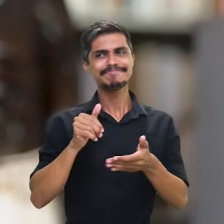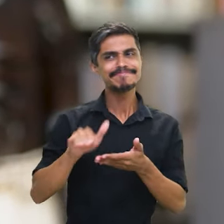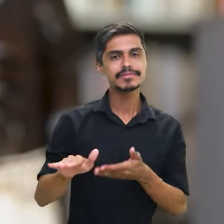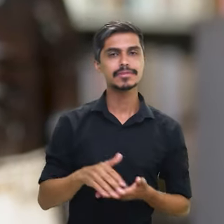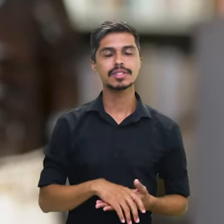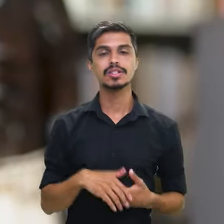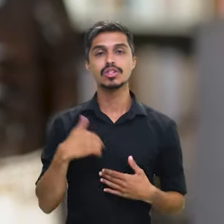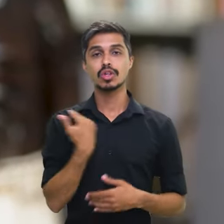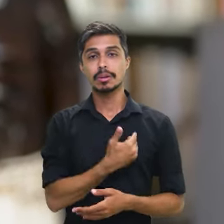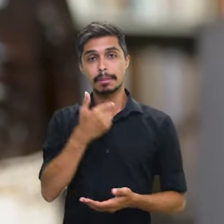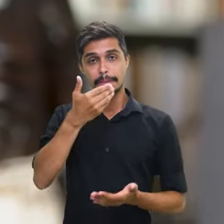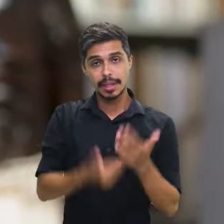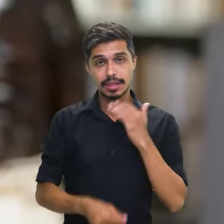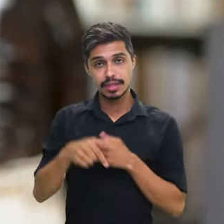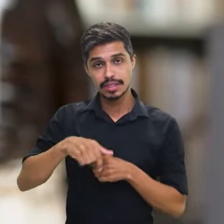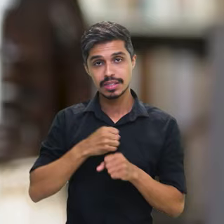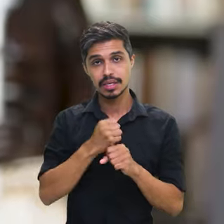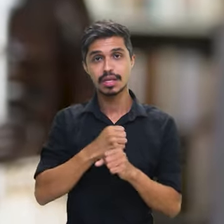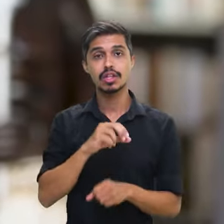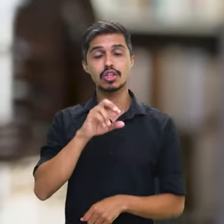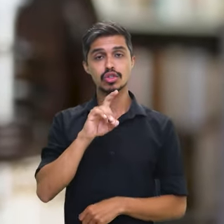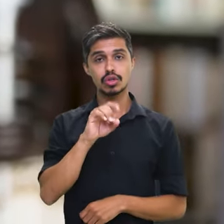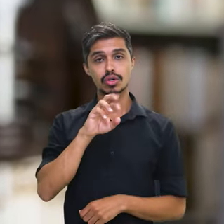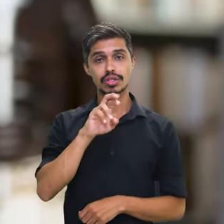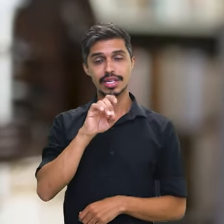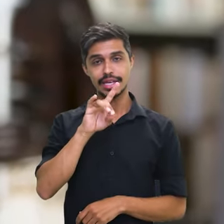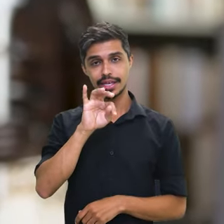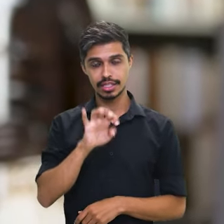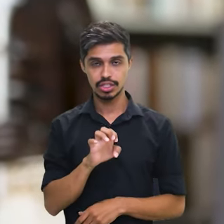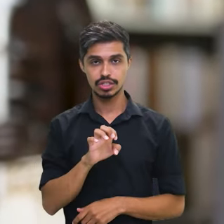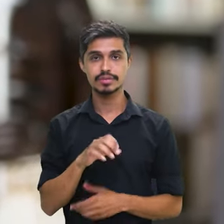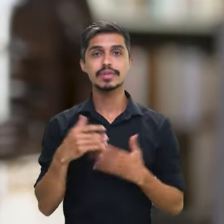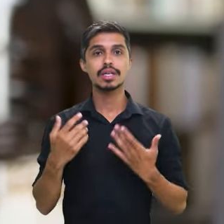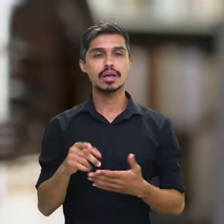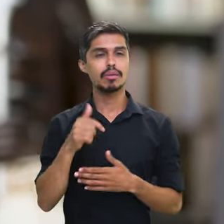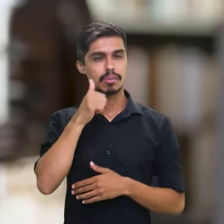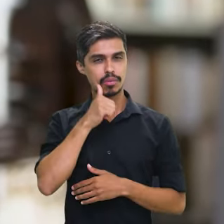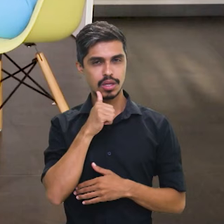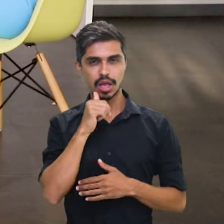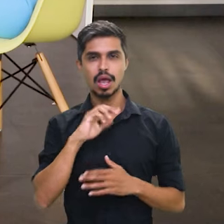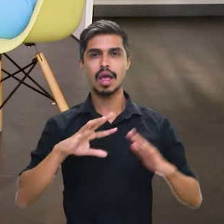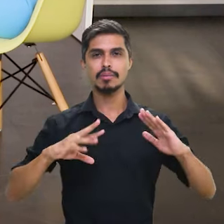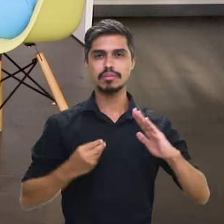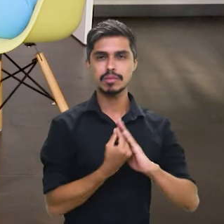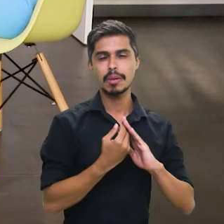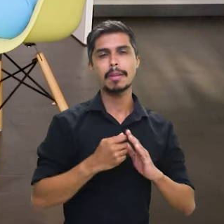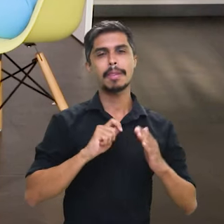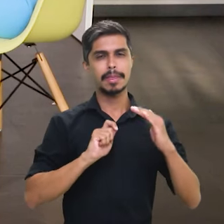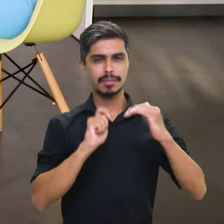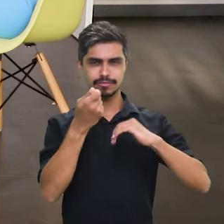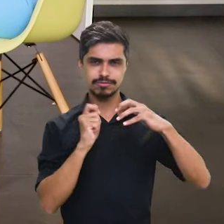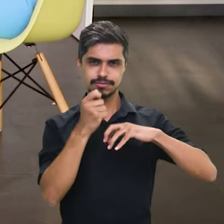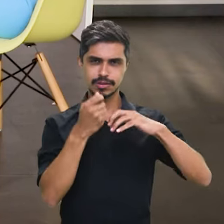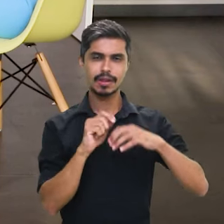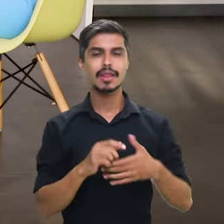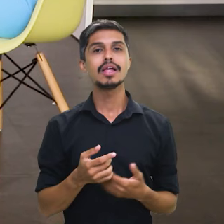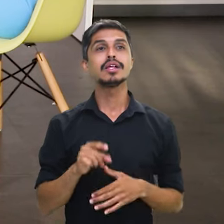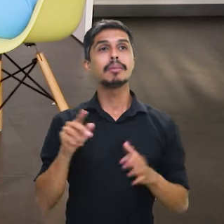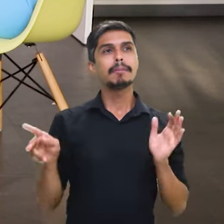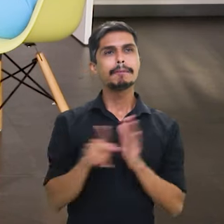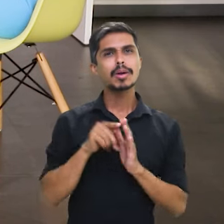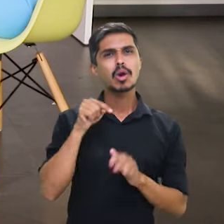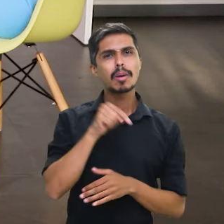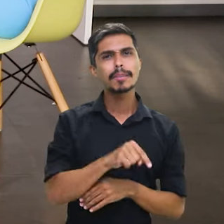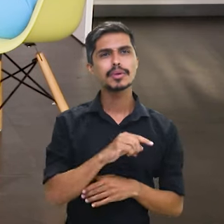perdemos esse ano a dona Bernadette, uma mulher quilombola, baiana, brasileira, da